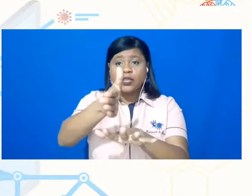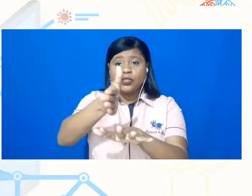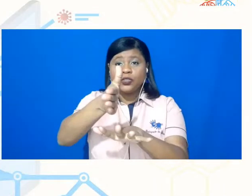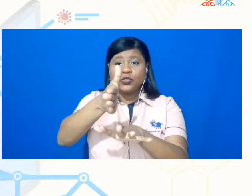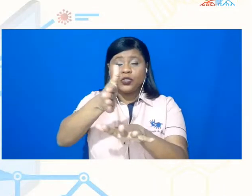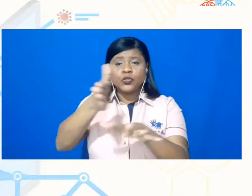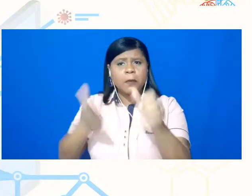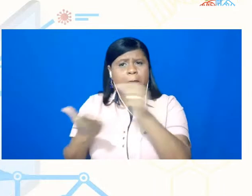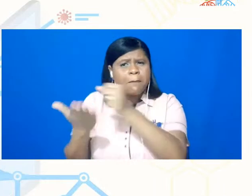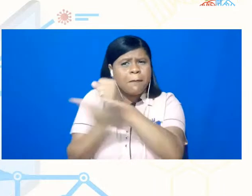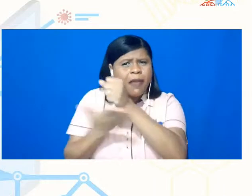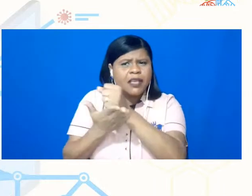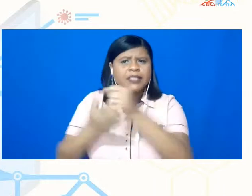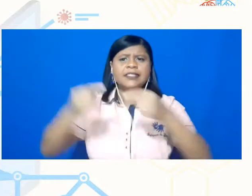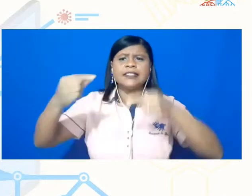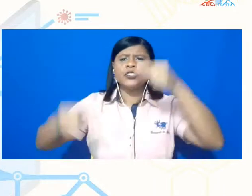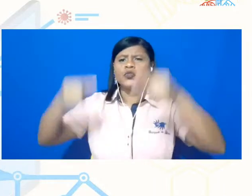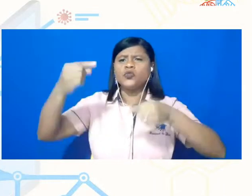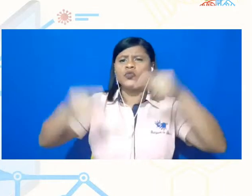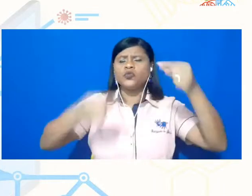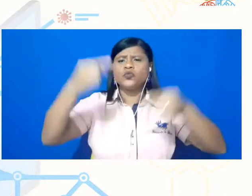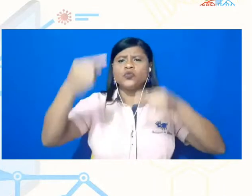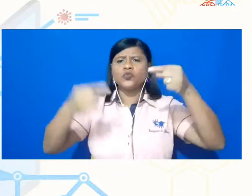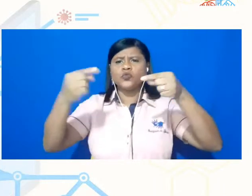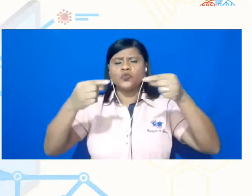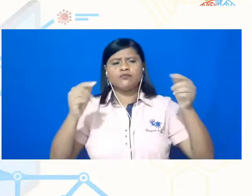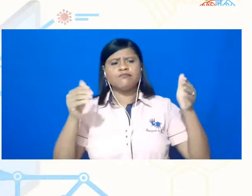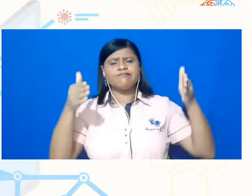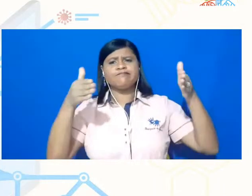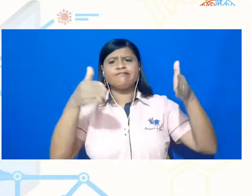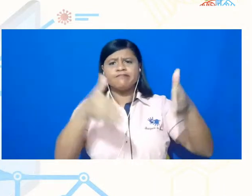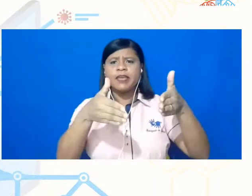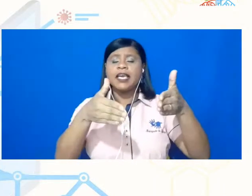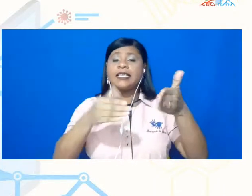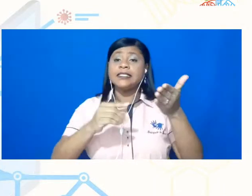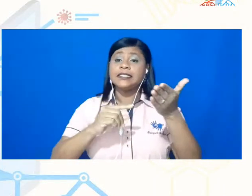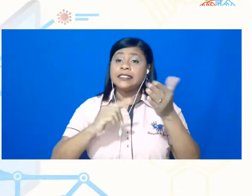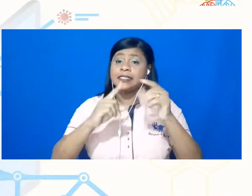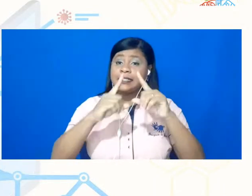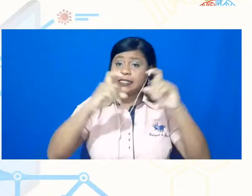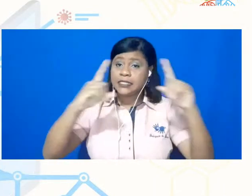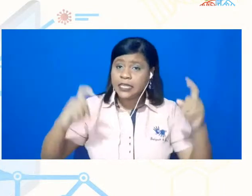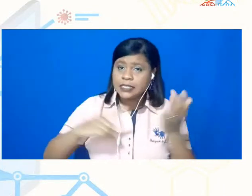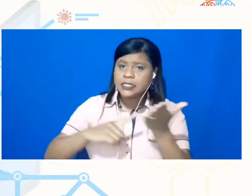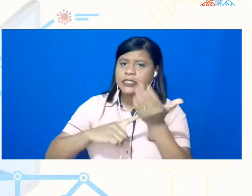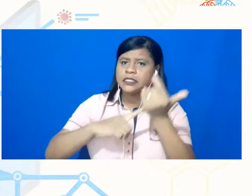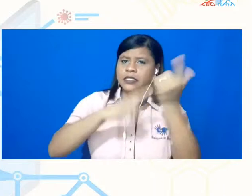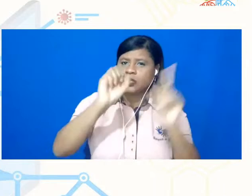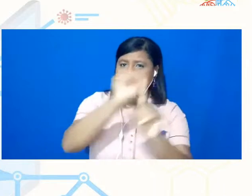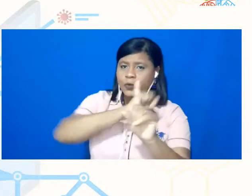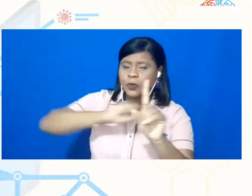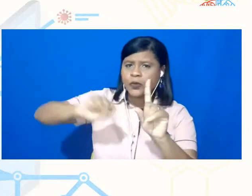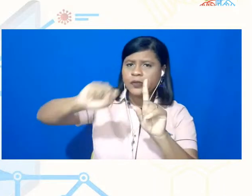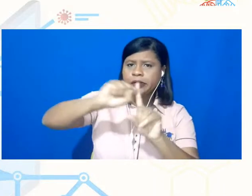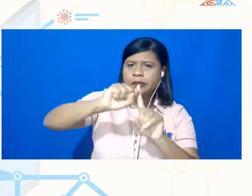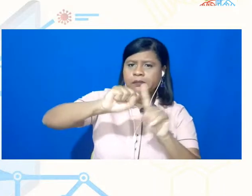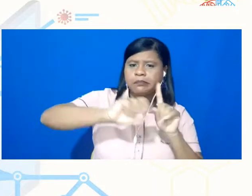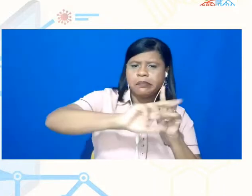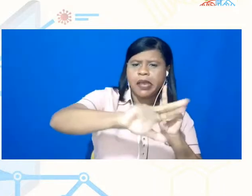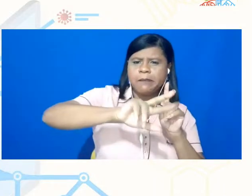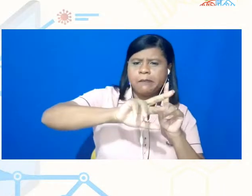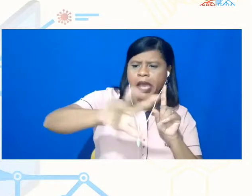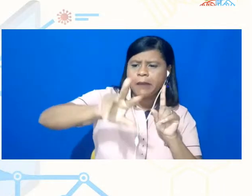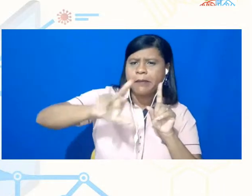discussões que abrangem ciência, tecnologia e sociedade das mais diversas formas,